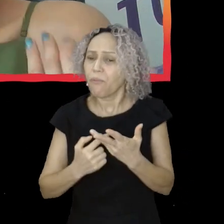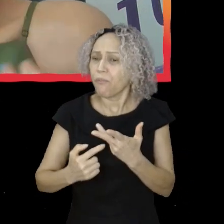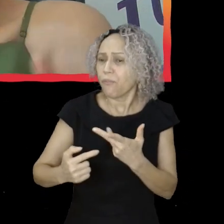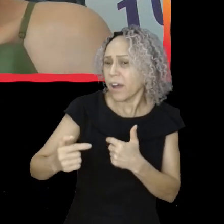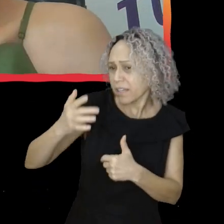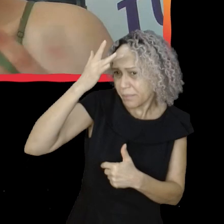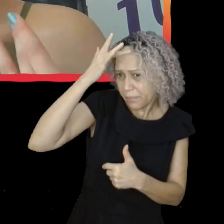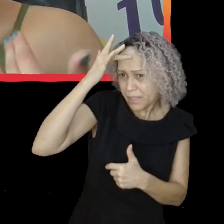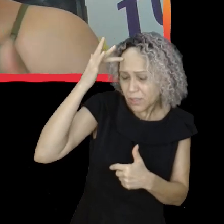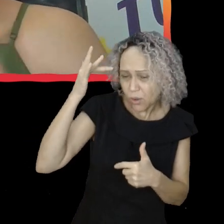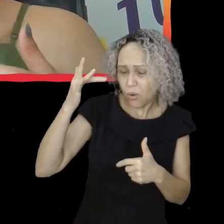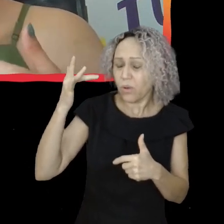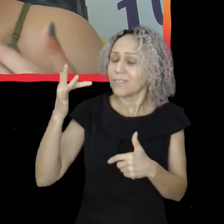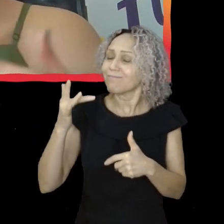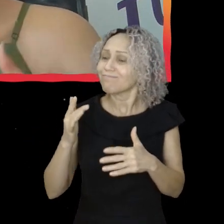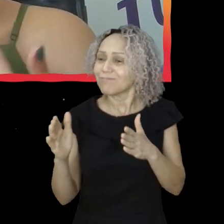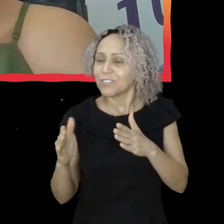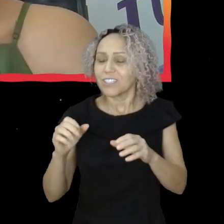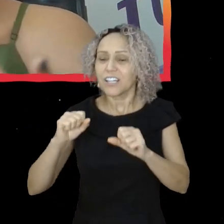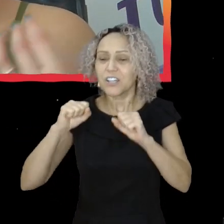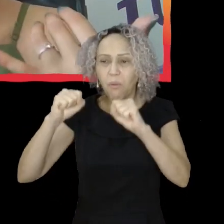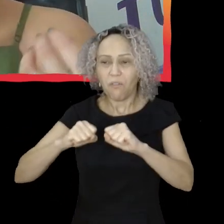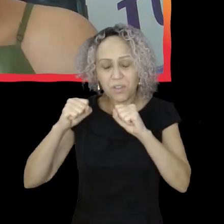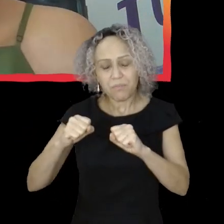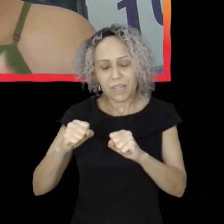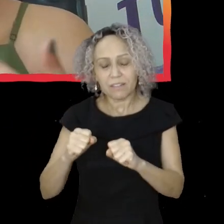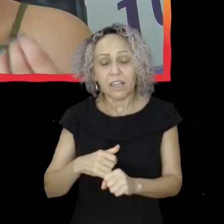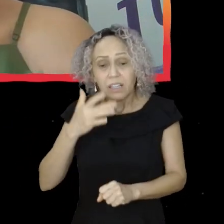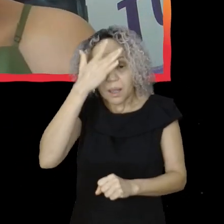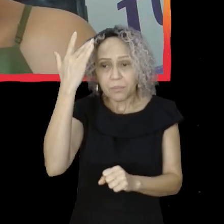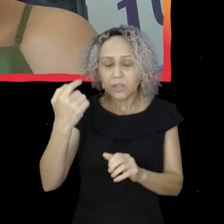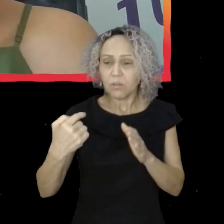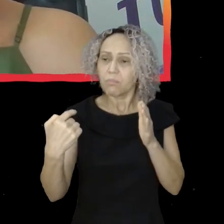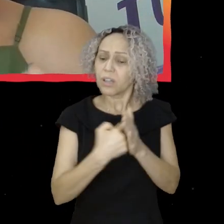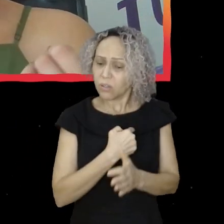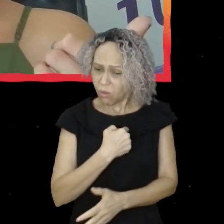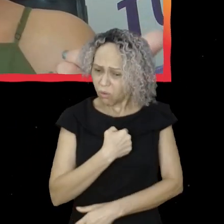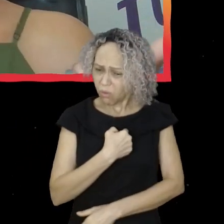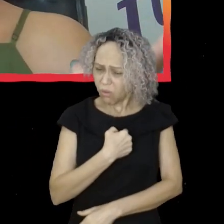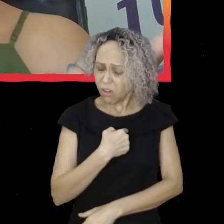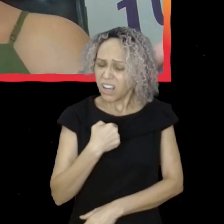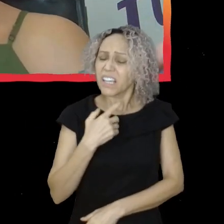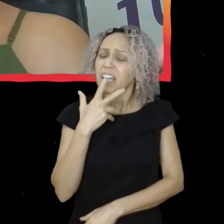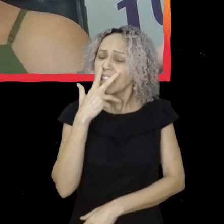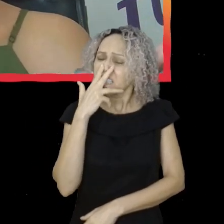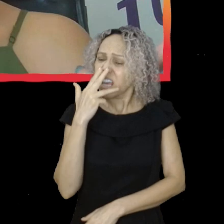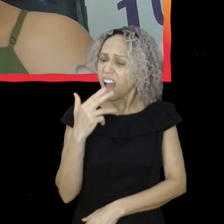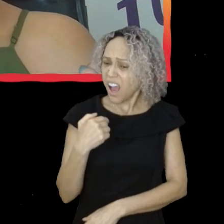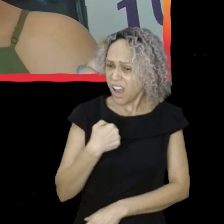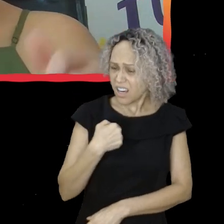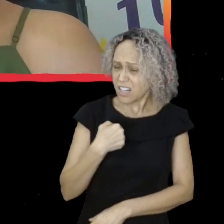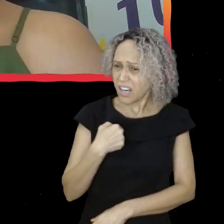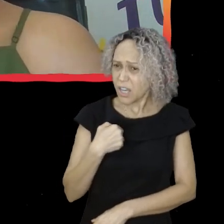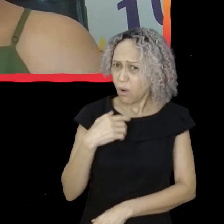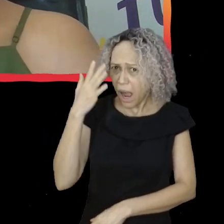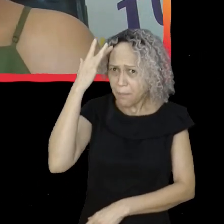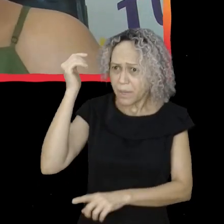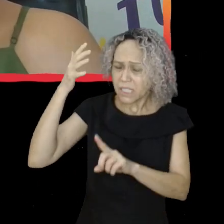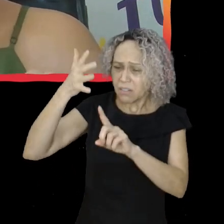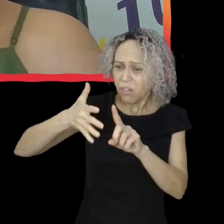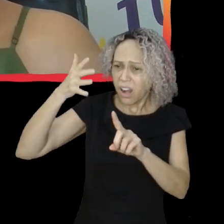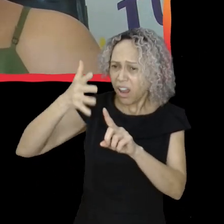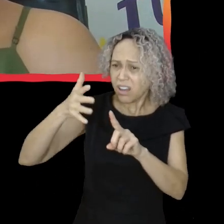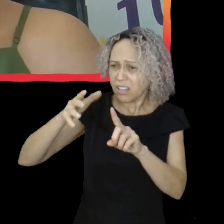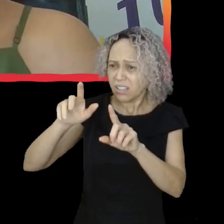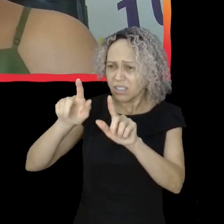que vêm, me ligou e falaram assim, ó, o que você acha de falar amanhã na assembleia sobre tal coisa. E eu fiquei tipo, ó, tenho que fazer uma